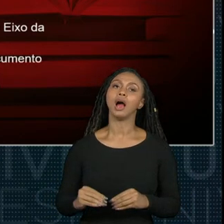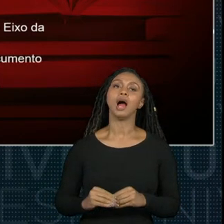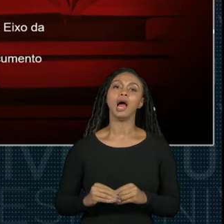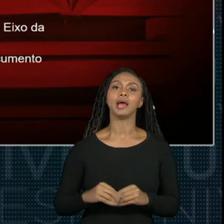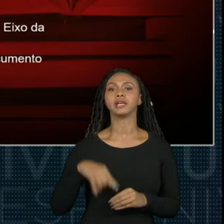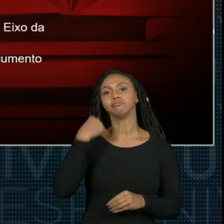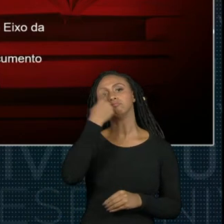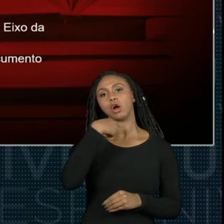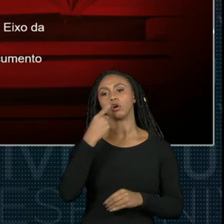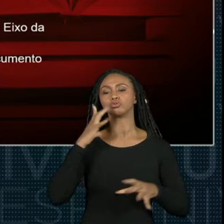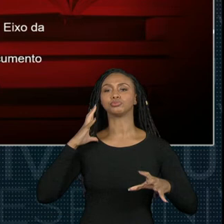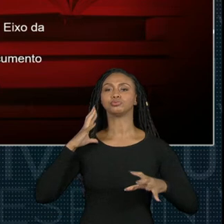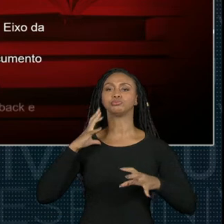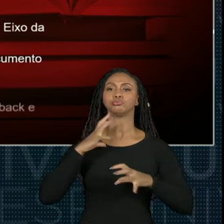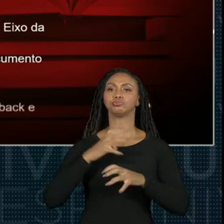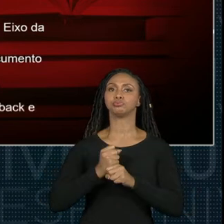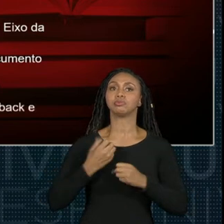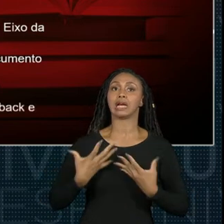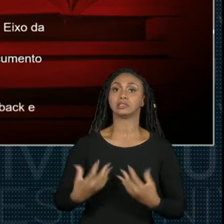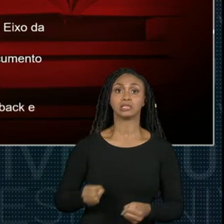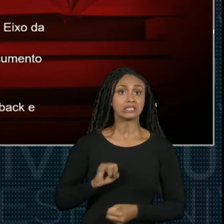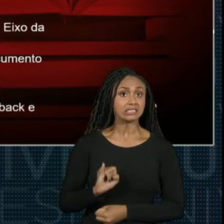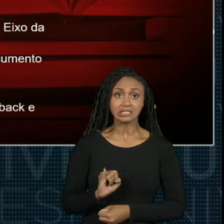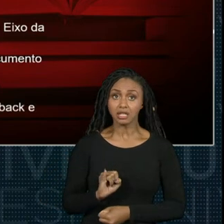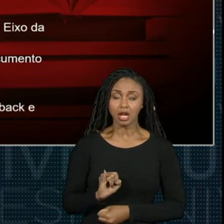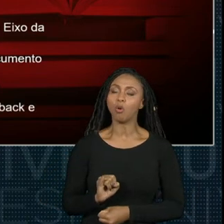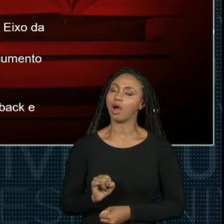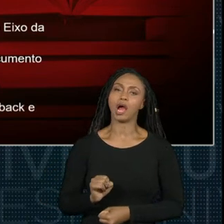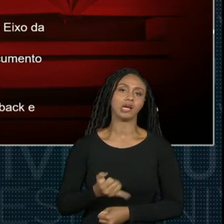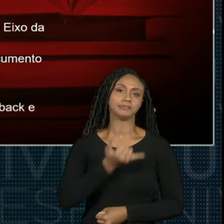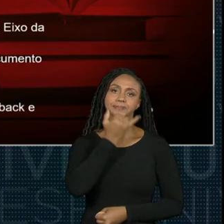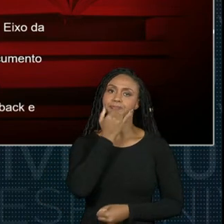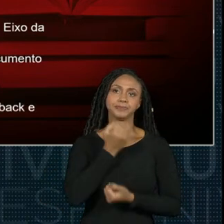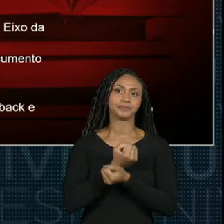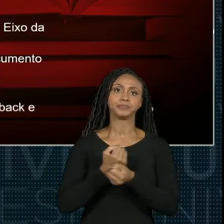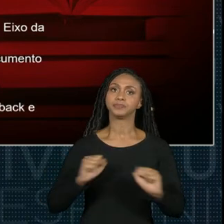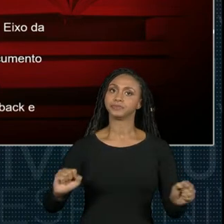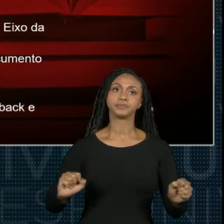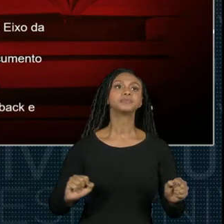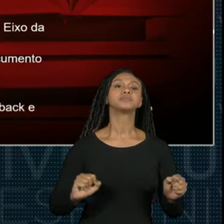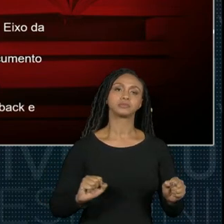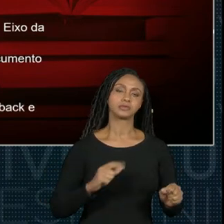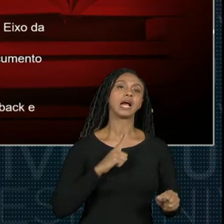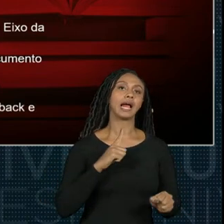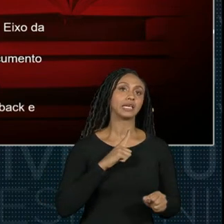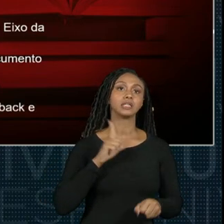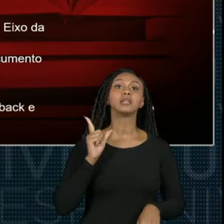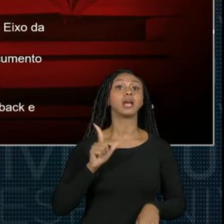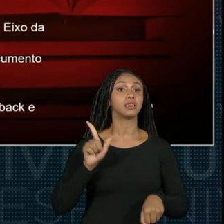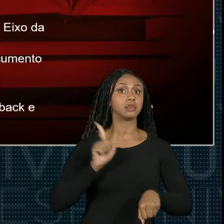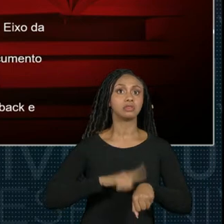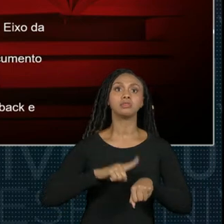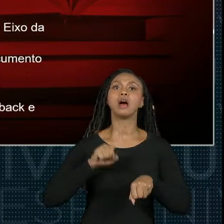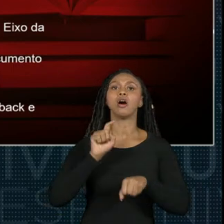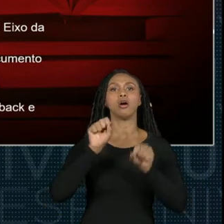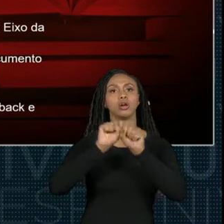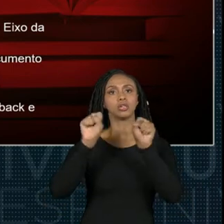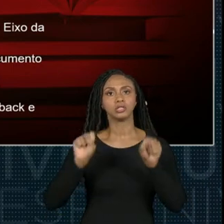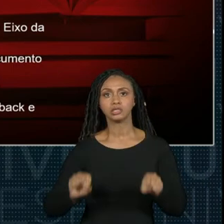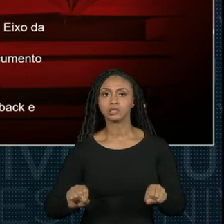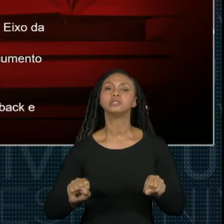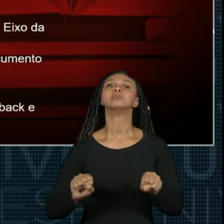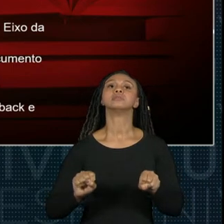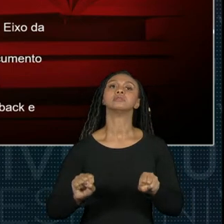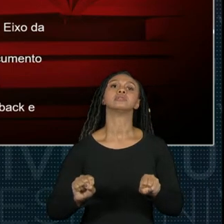contabilizadas para o aluno e caso contrário vai ser indefinido e o aluno vai receber esse feedback no portal do aluno e vai ter que também